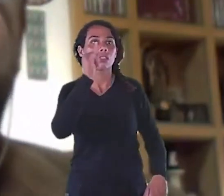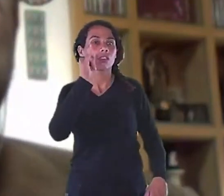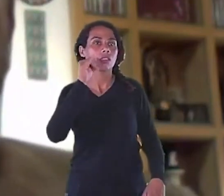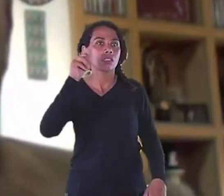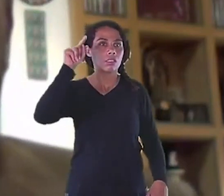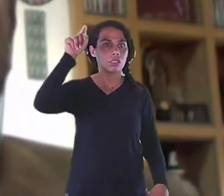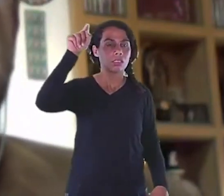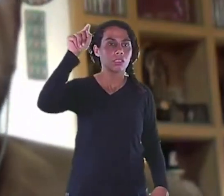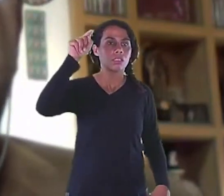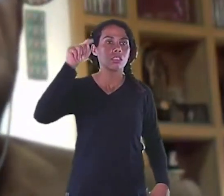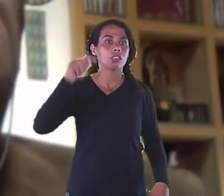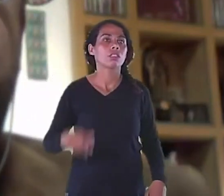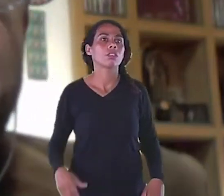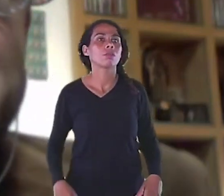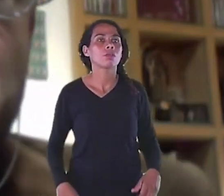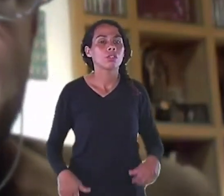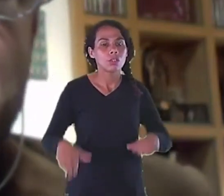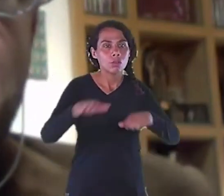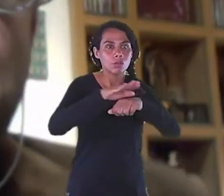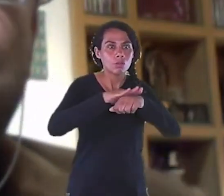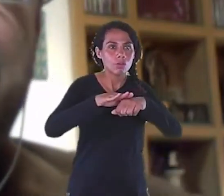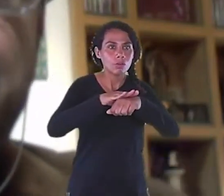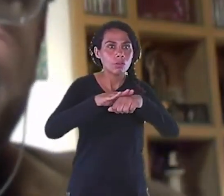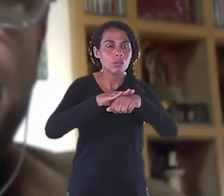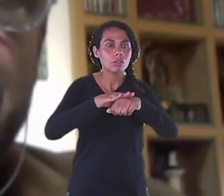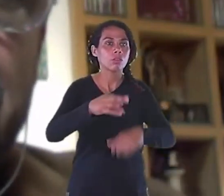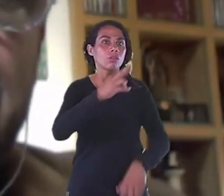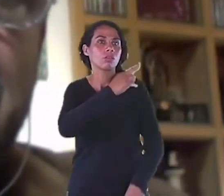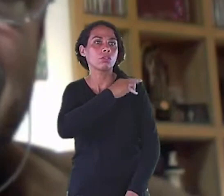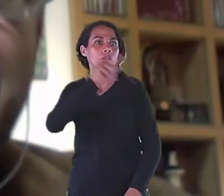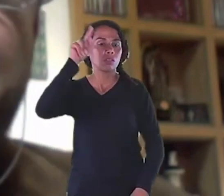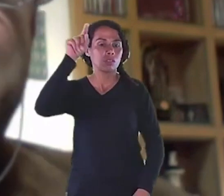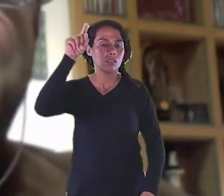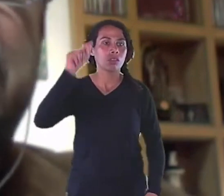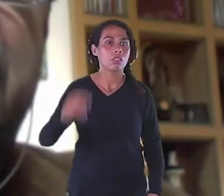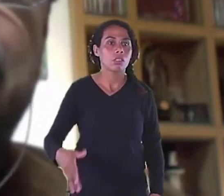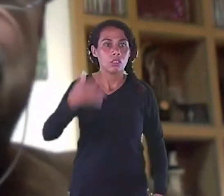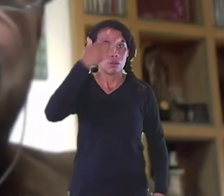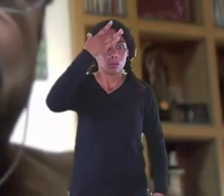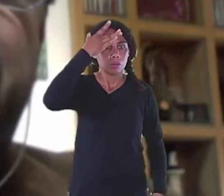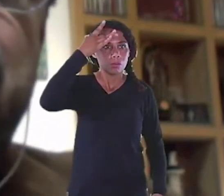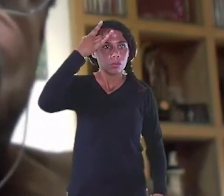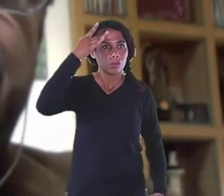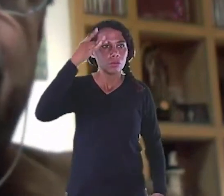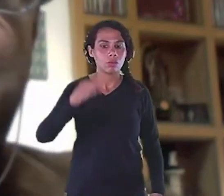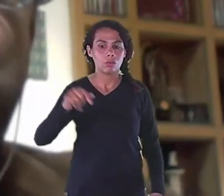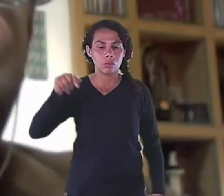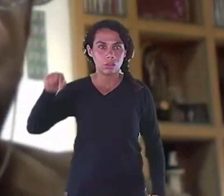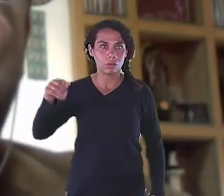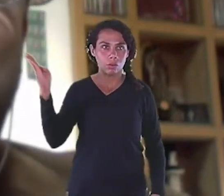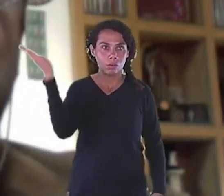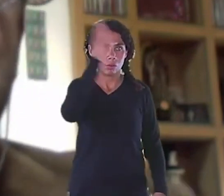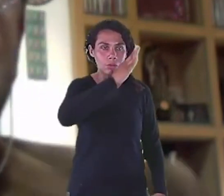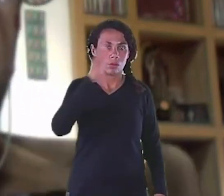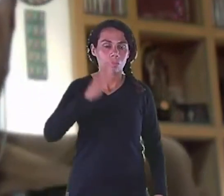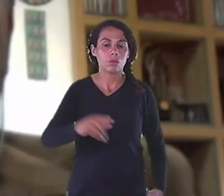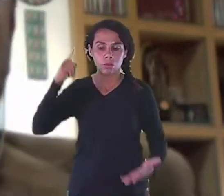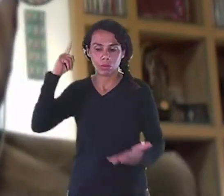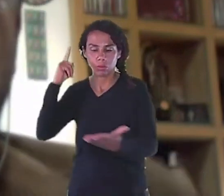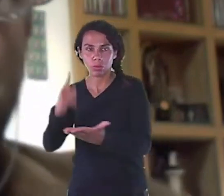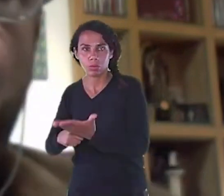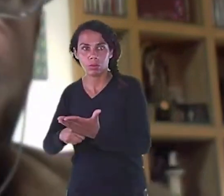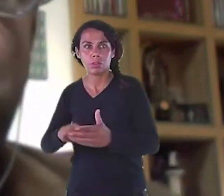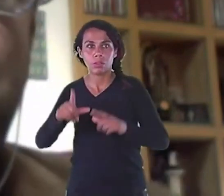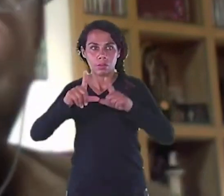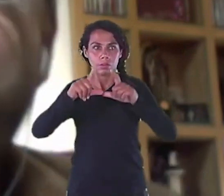Fossem fazer o período De curso de férias Em Torino Depois nós conseguimos Que nossos professores Fossem fazer doutorado No